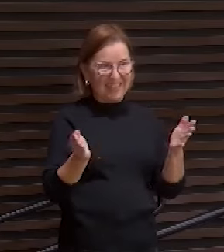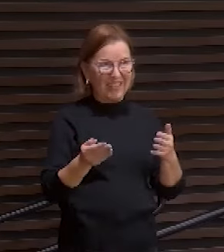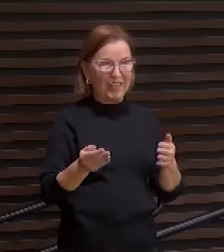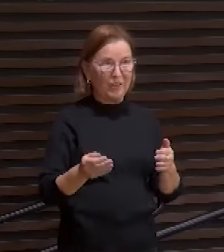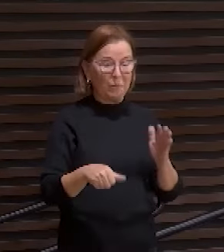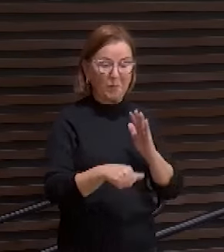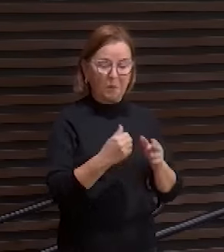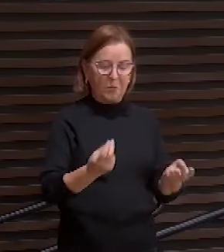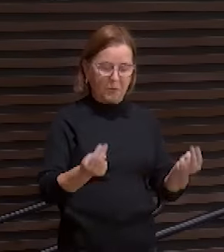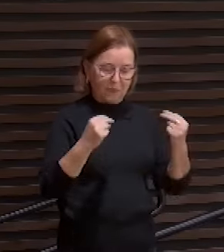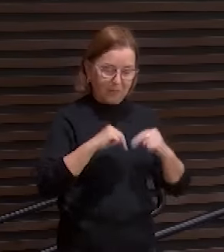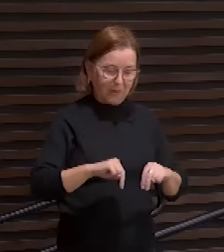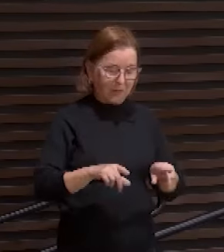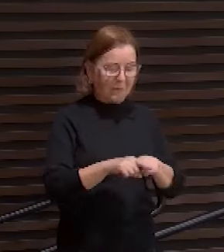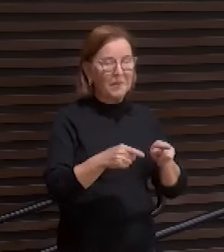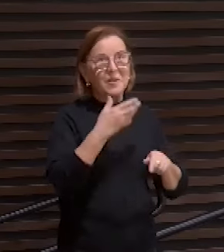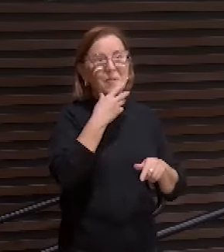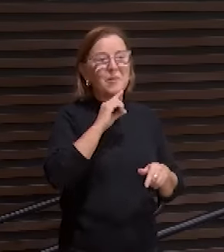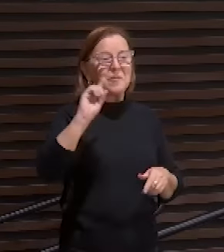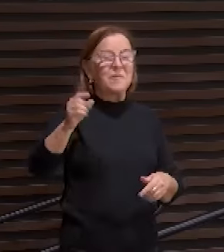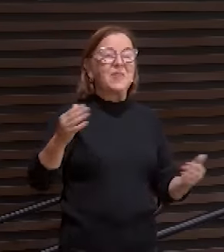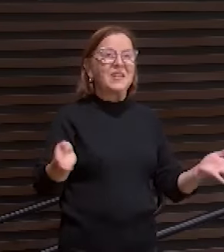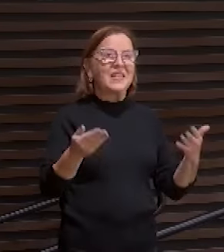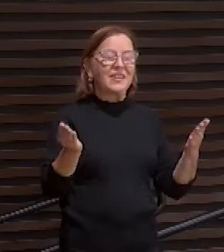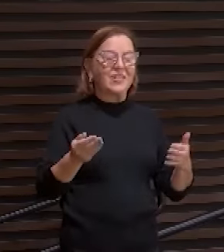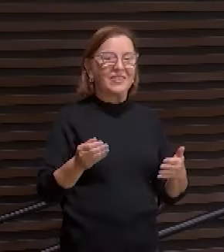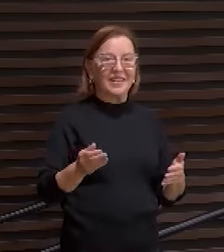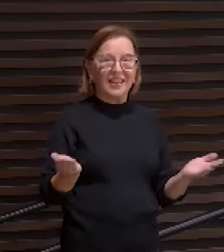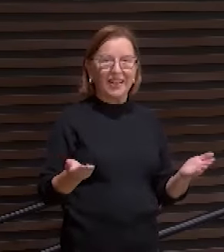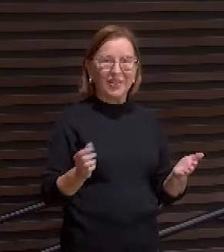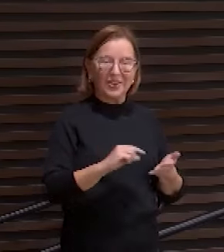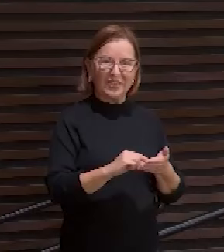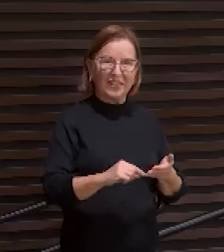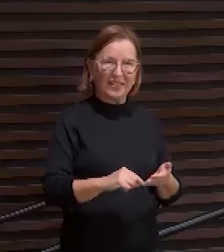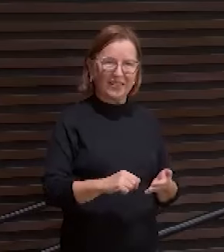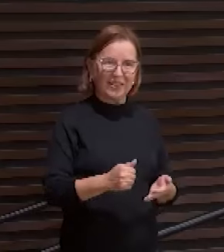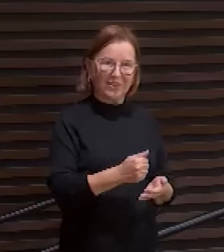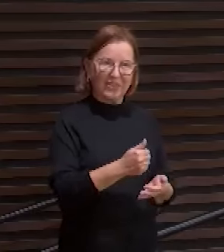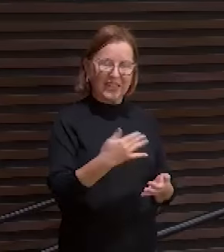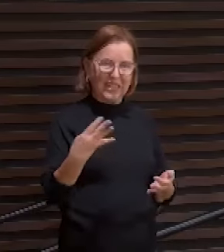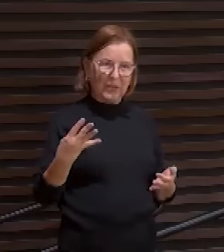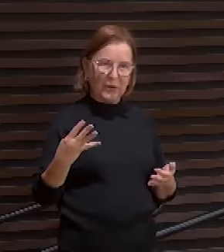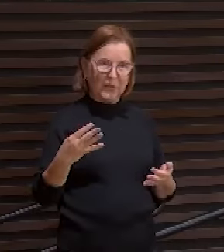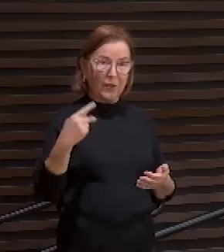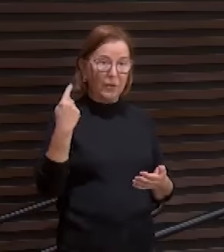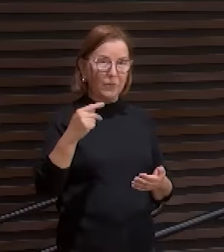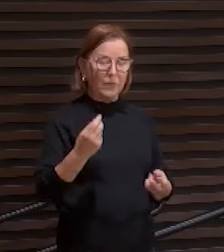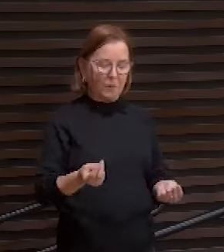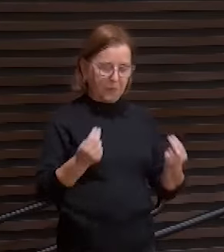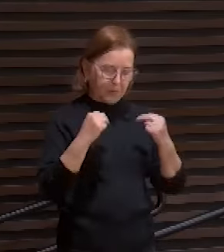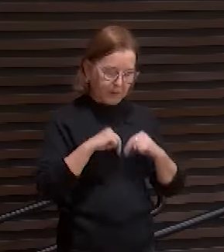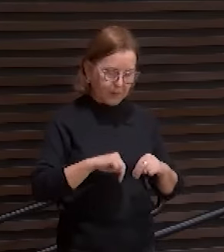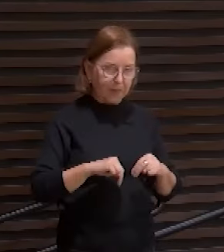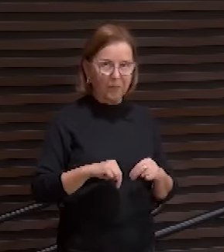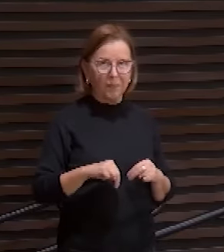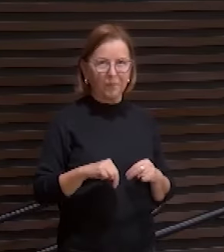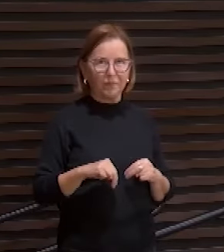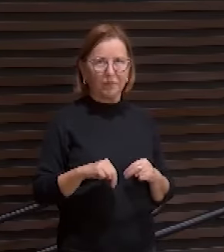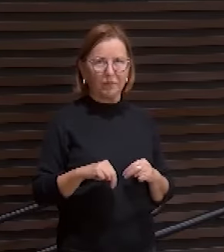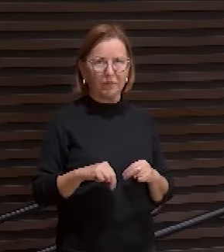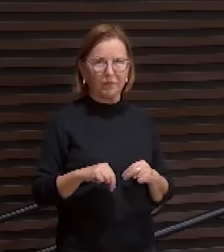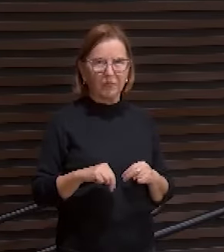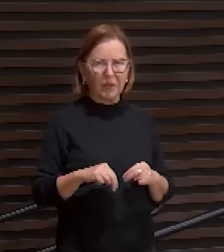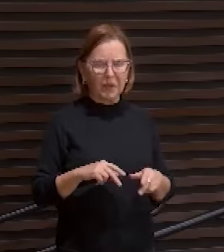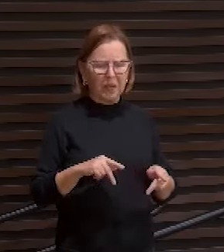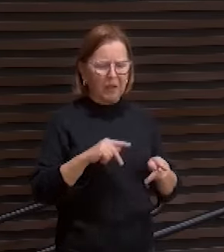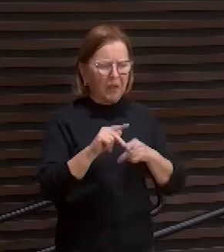o Pai o exalta. E agora nós vamos ver no versículo seguinte, o versículo 14, a sua humilhação. Diz assim, como pasmaram